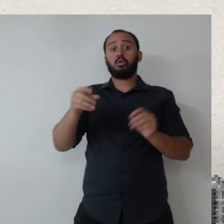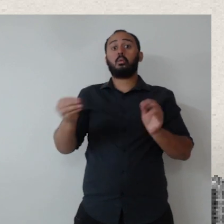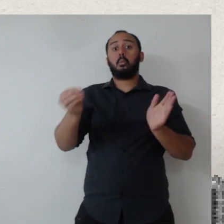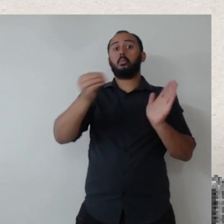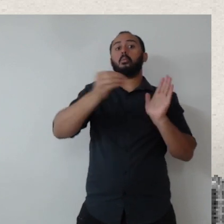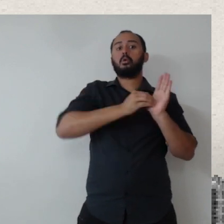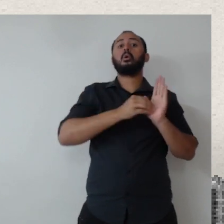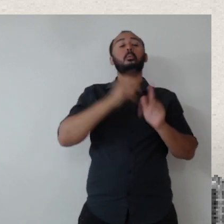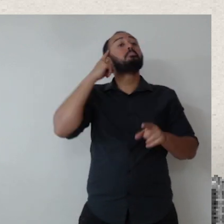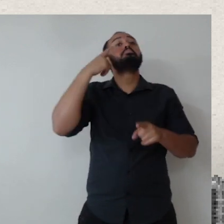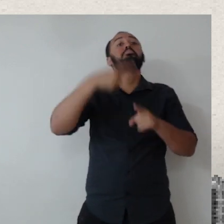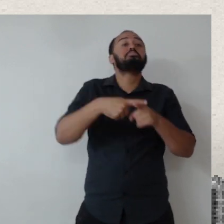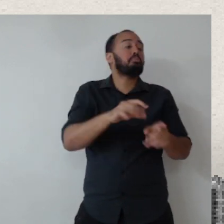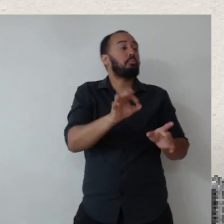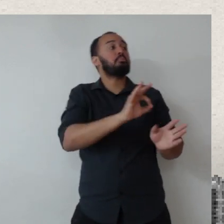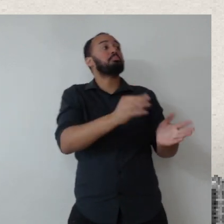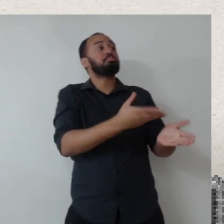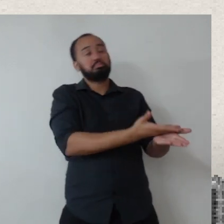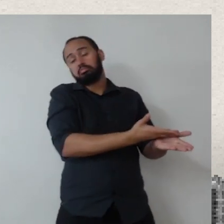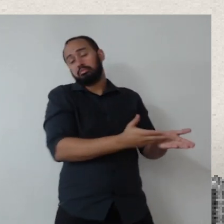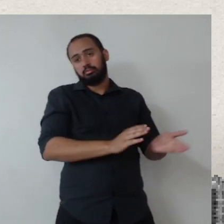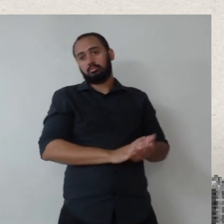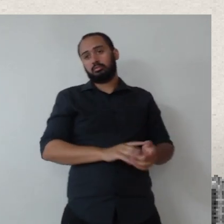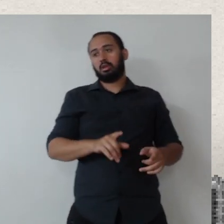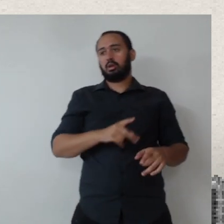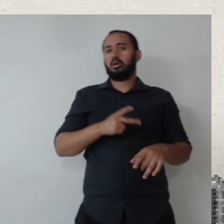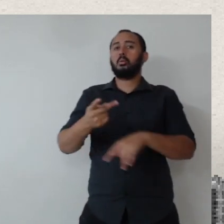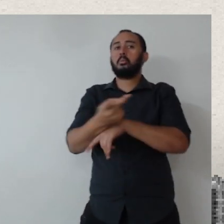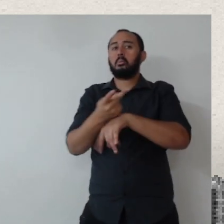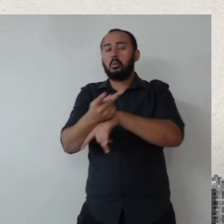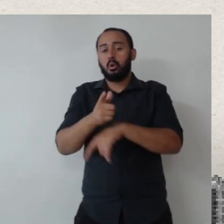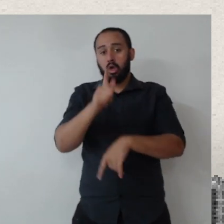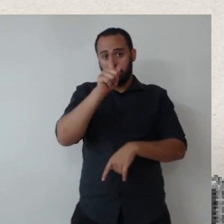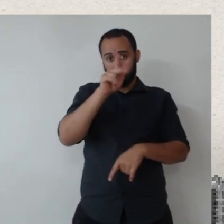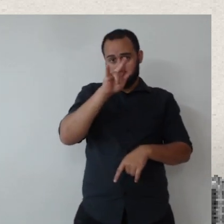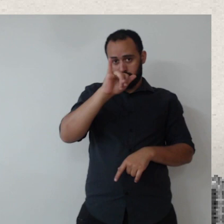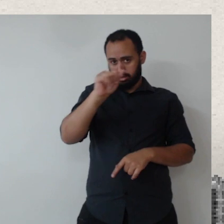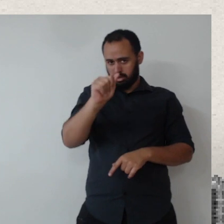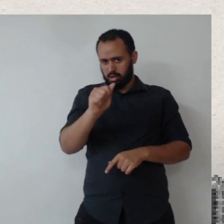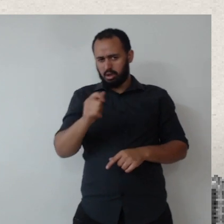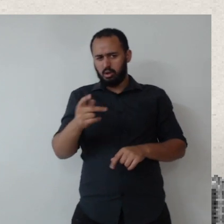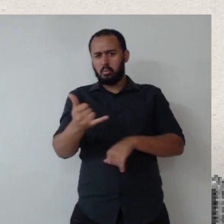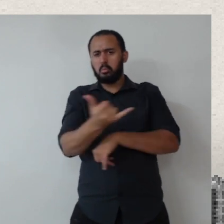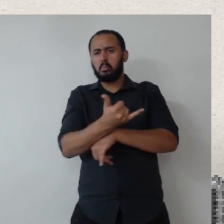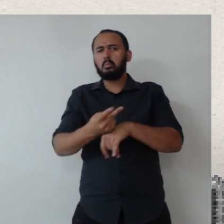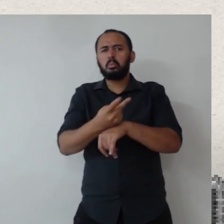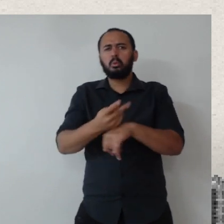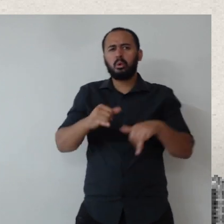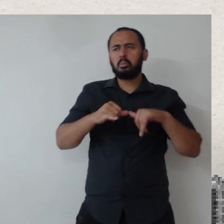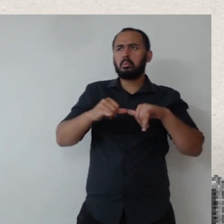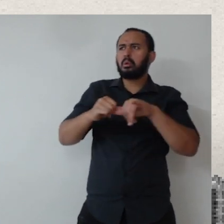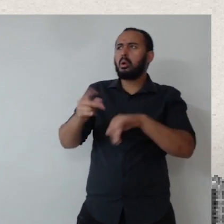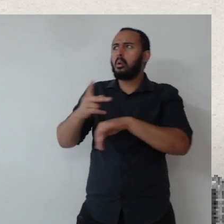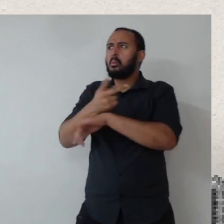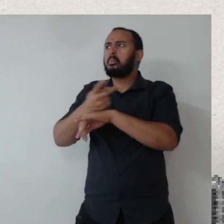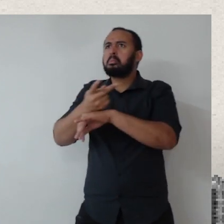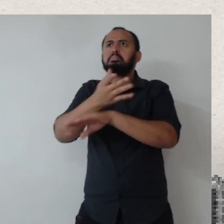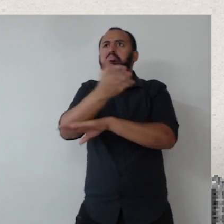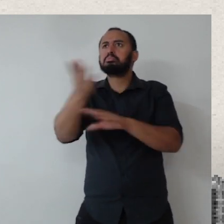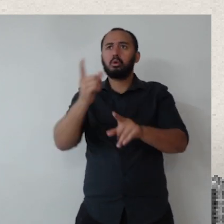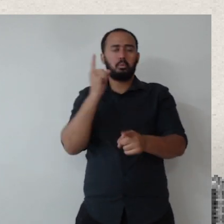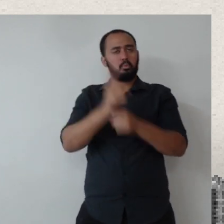justifica. vimos que não tem no guia, não tem no mercado, mas acho que tem que ser guias e mercado. Então, a pesquisa de mercado é muito importante.